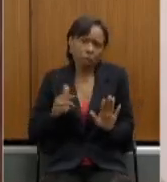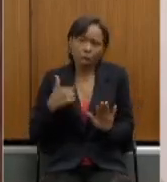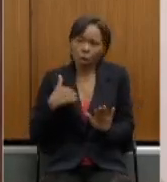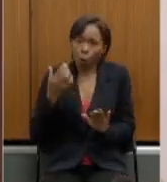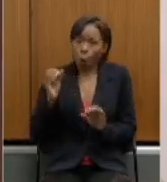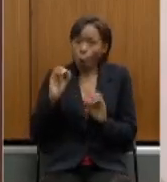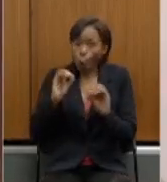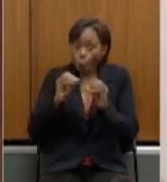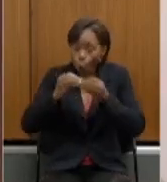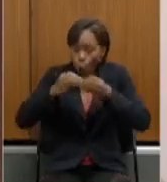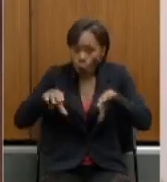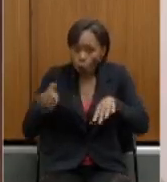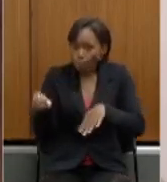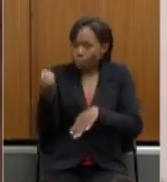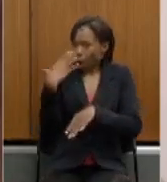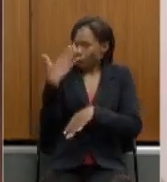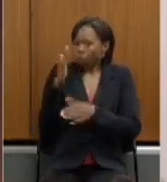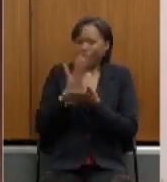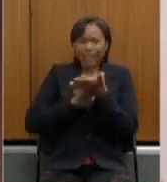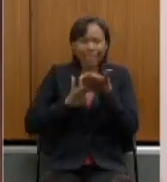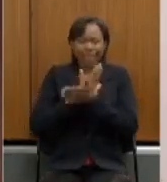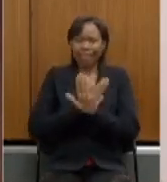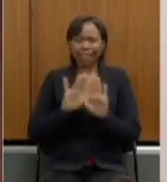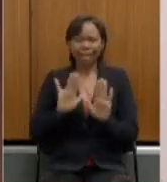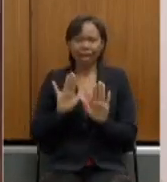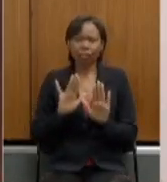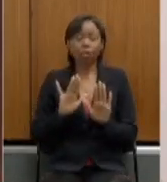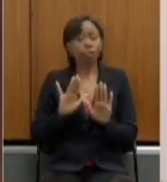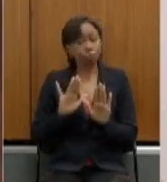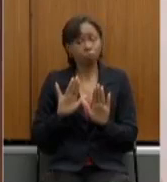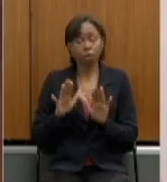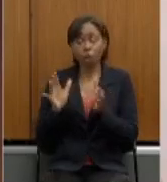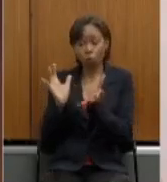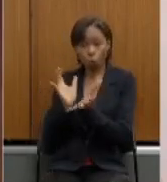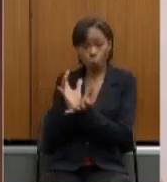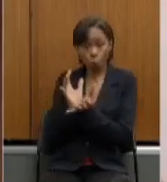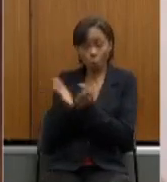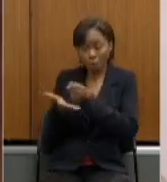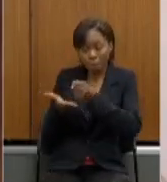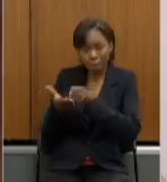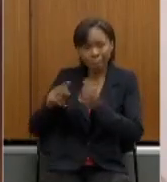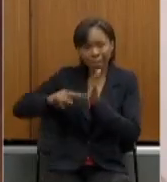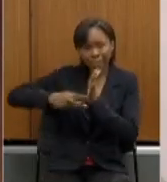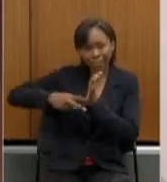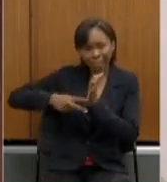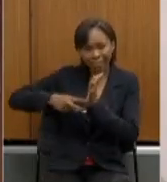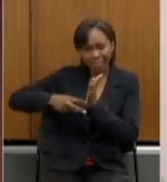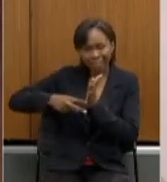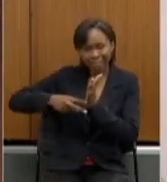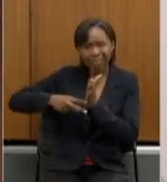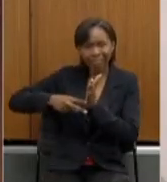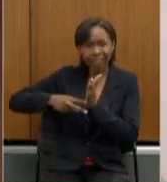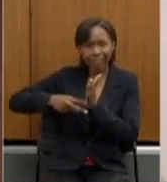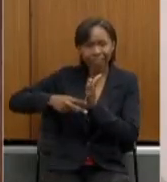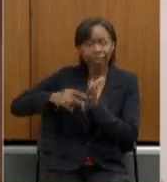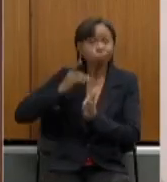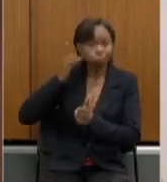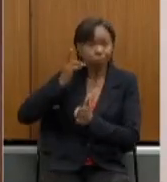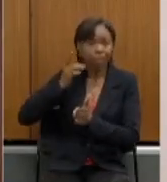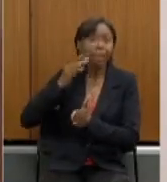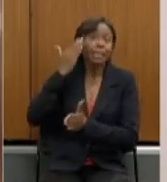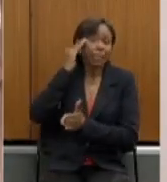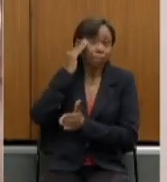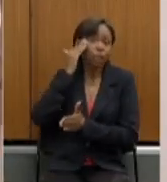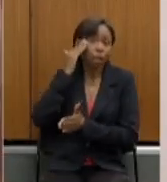sequer então a base sindical quem tem base sindical dos deputados eu acho que ela entende os